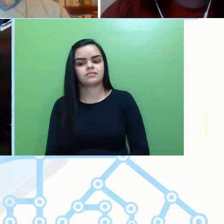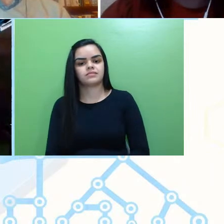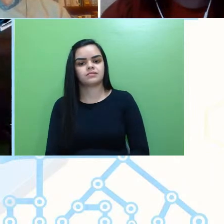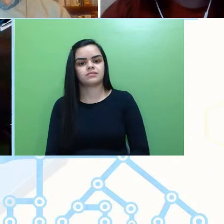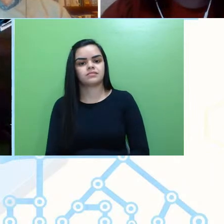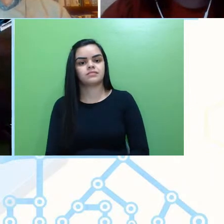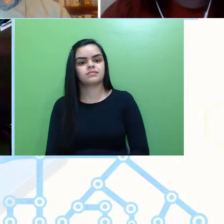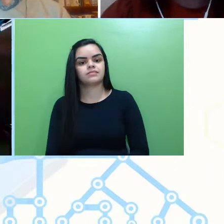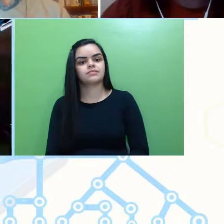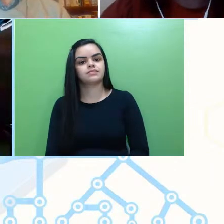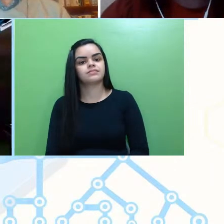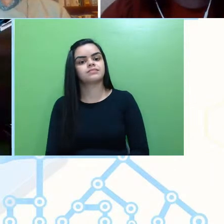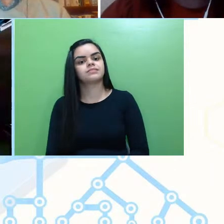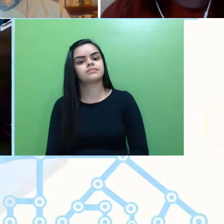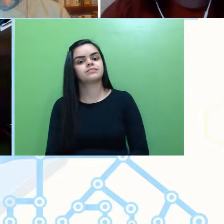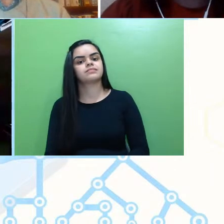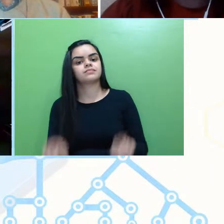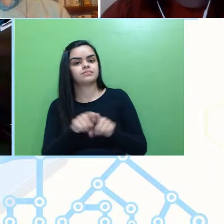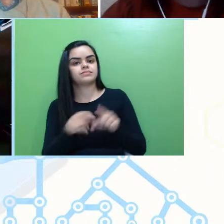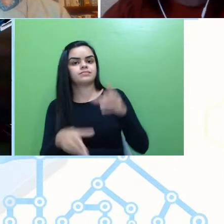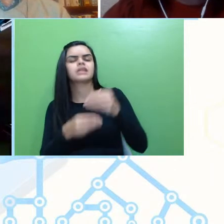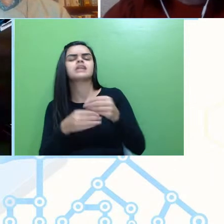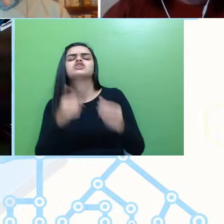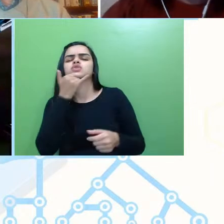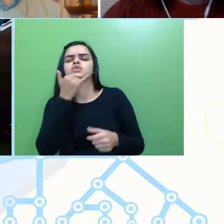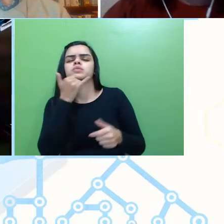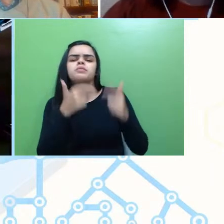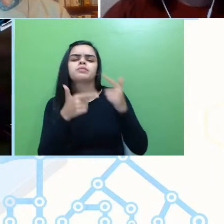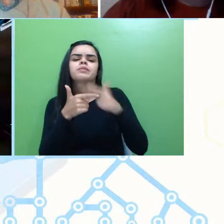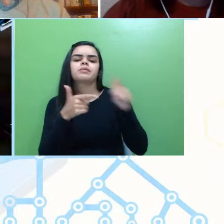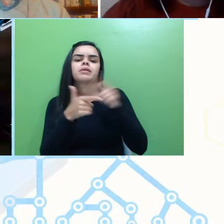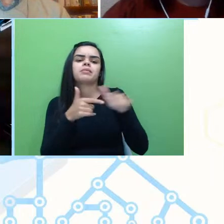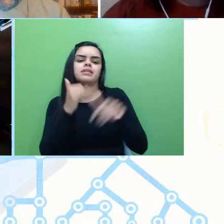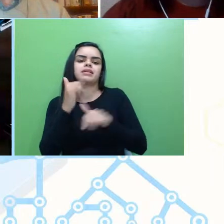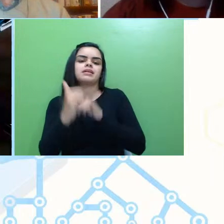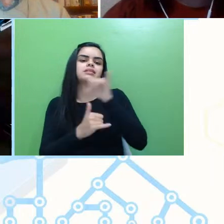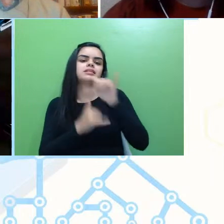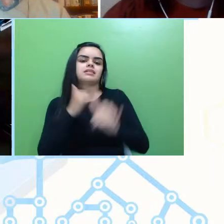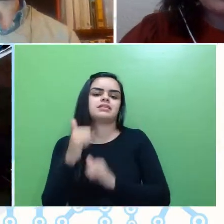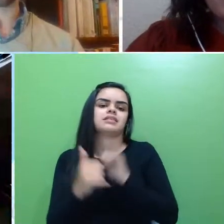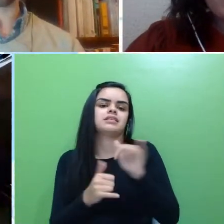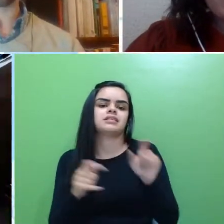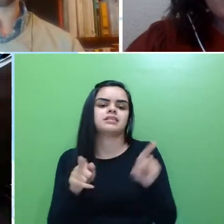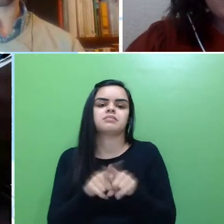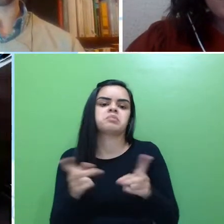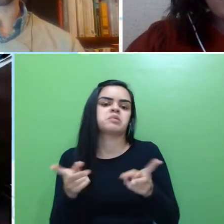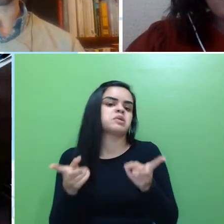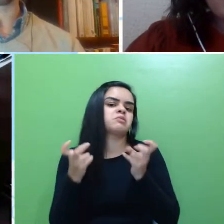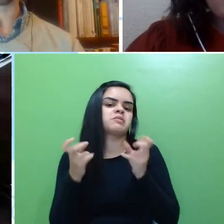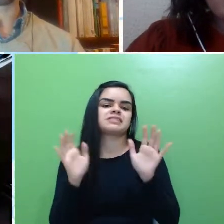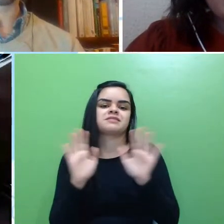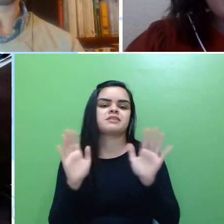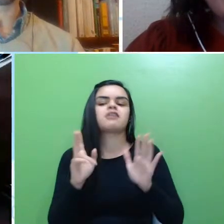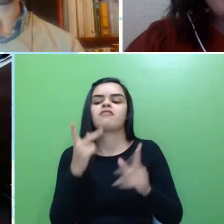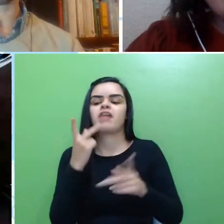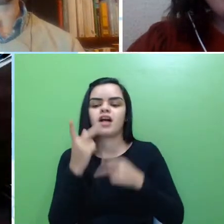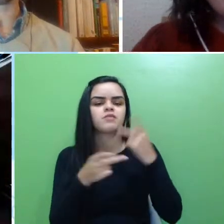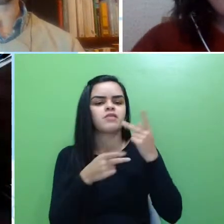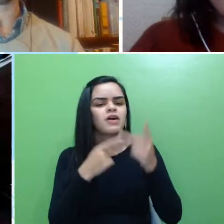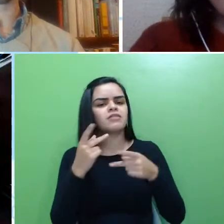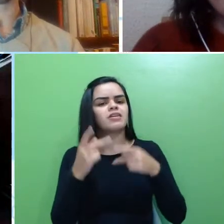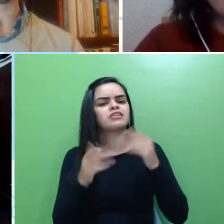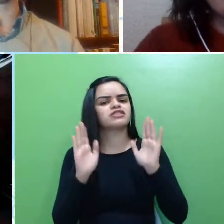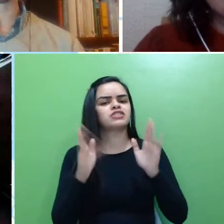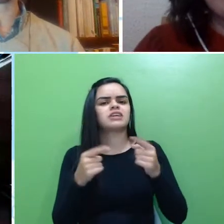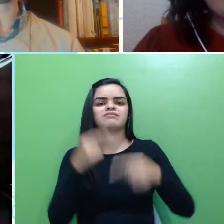Viu, Camila? Desculpem, pessoal, tive um probleminha na internet aqui, eu nem percebi, inclusive, continuei falando e já